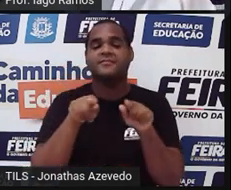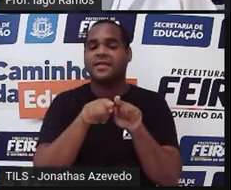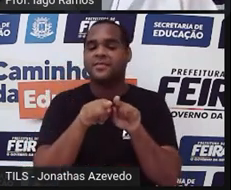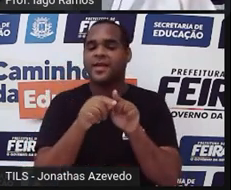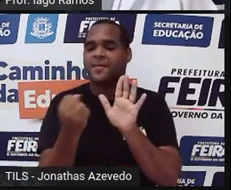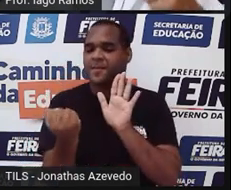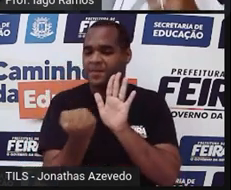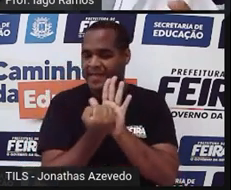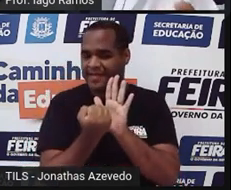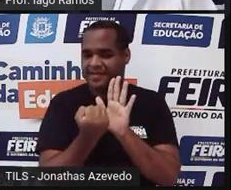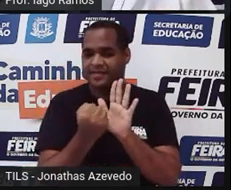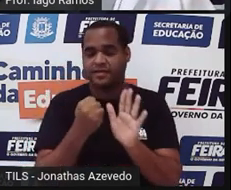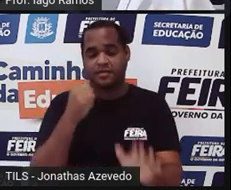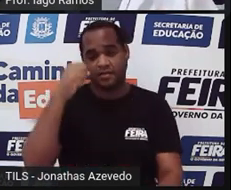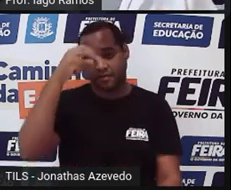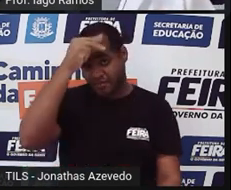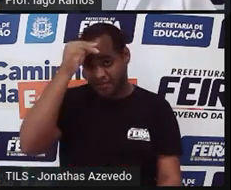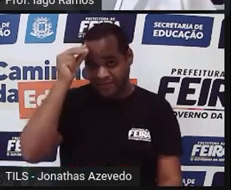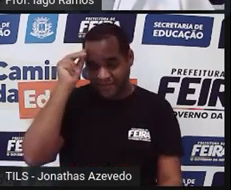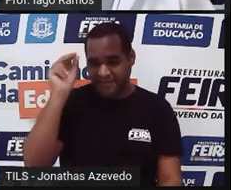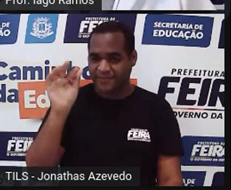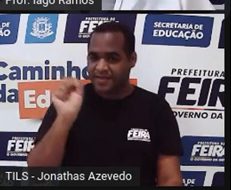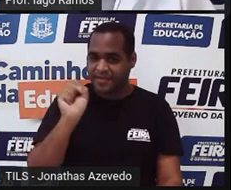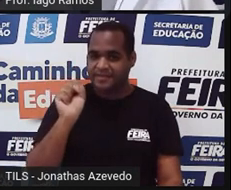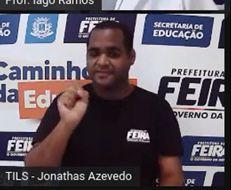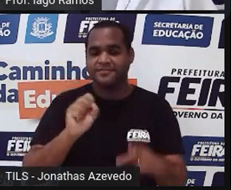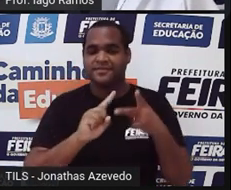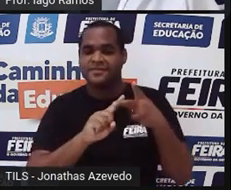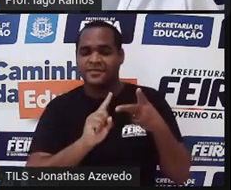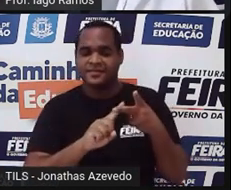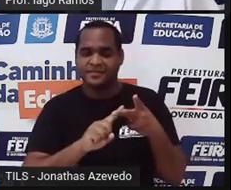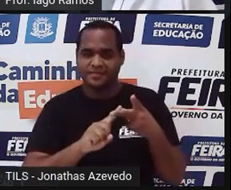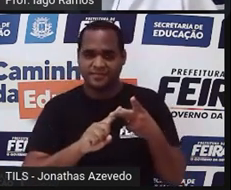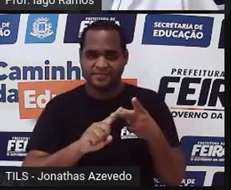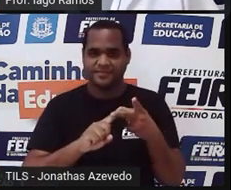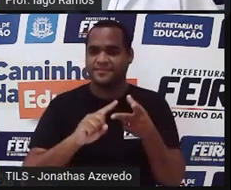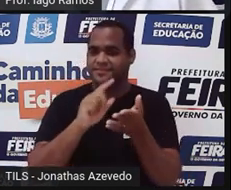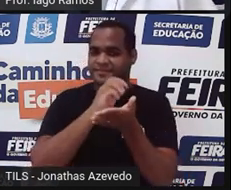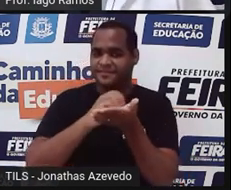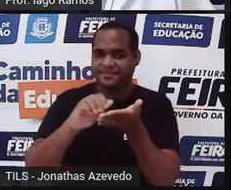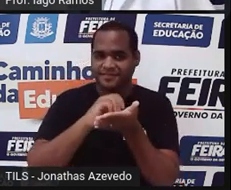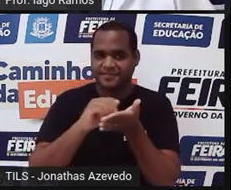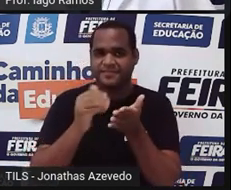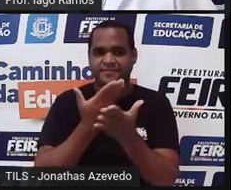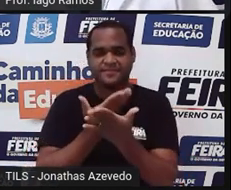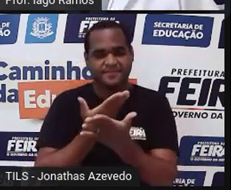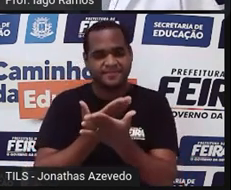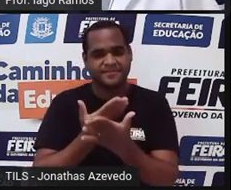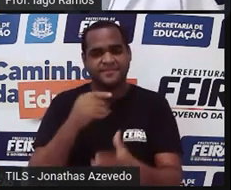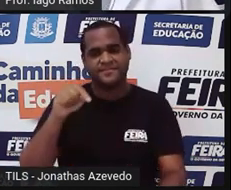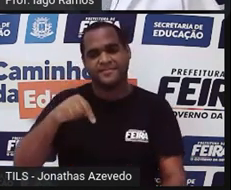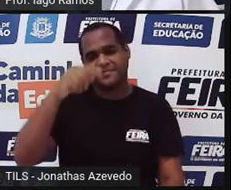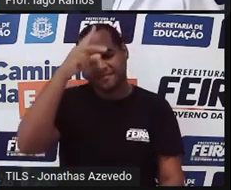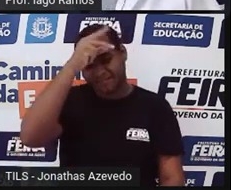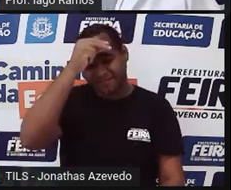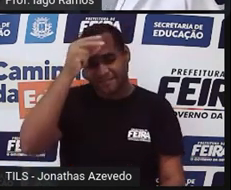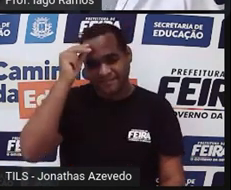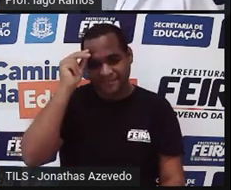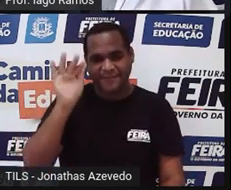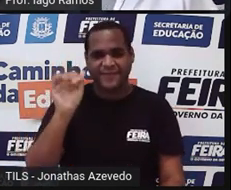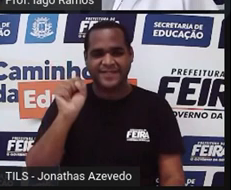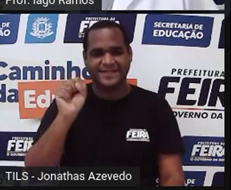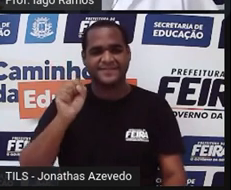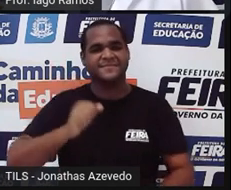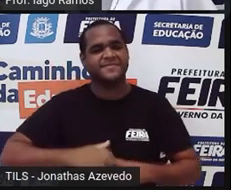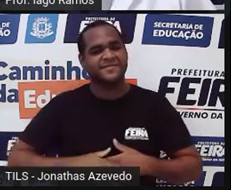as logomarcas da Prefeitura Municipal de Feira de Santana e da própria Secretaria de Educação aqui de Feira de